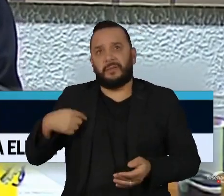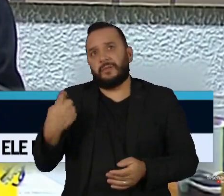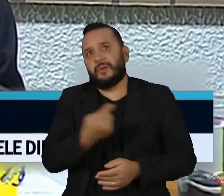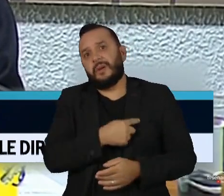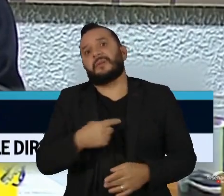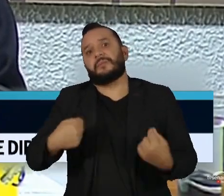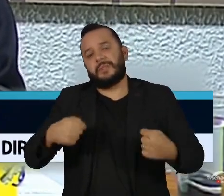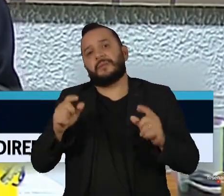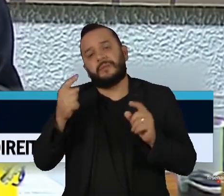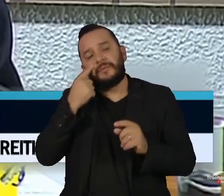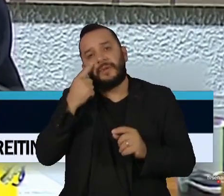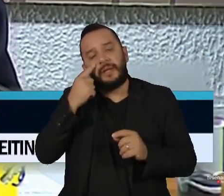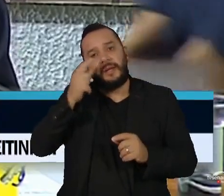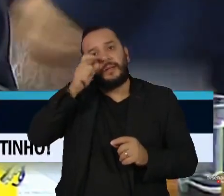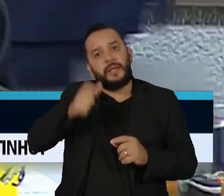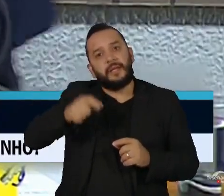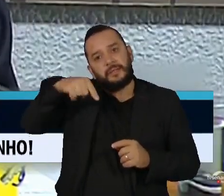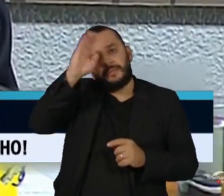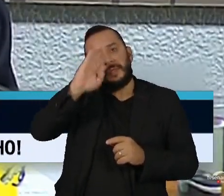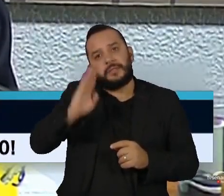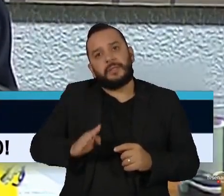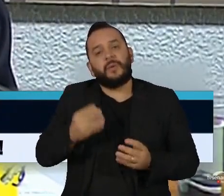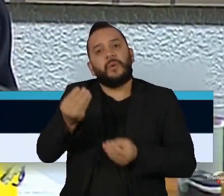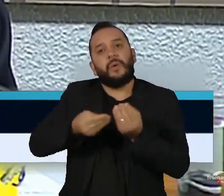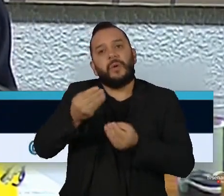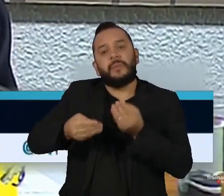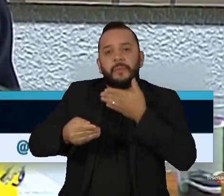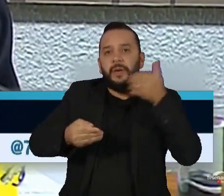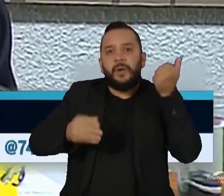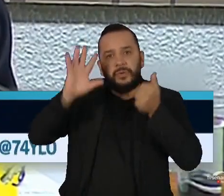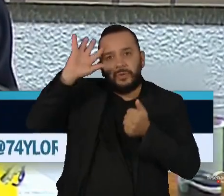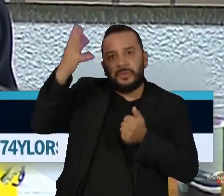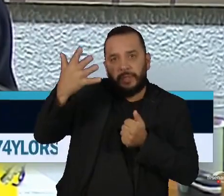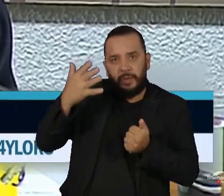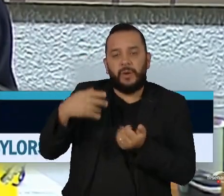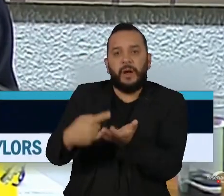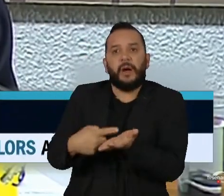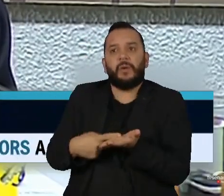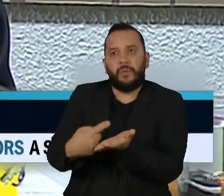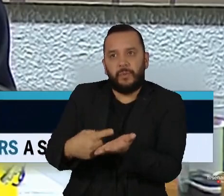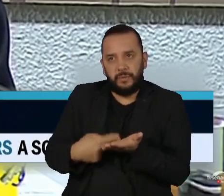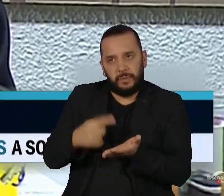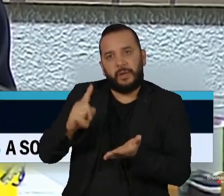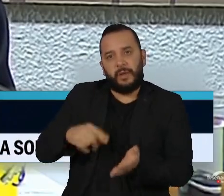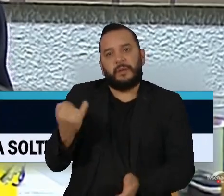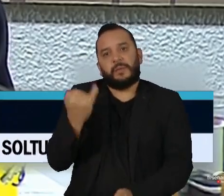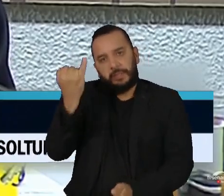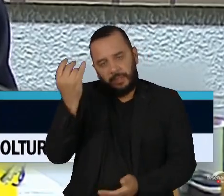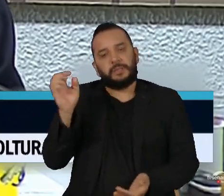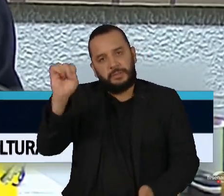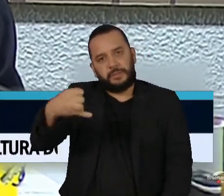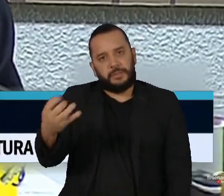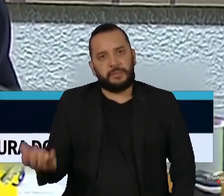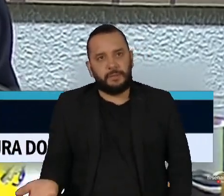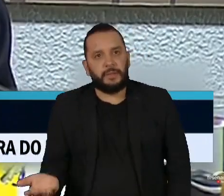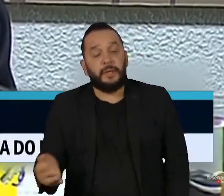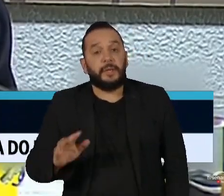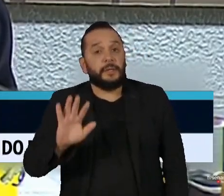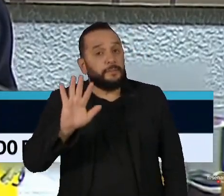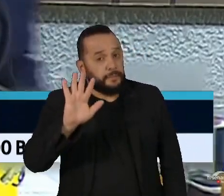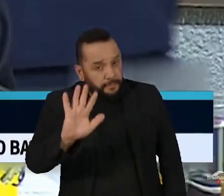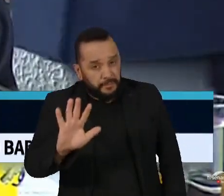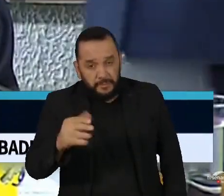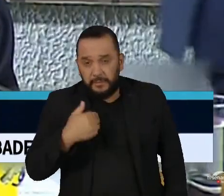interesse nacional, a melhor solução para esse acordo, que é importante, é relevante sim, mas